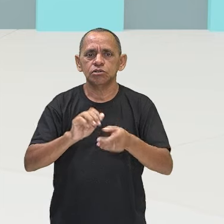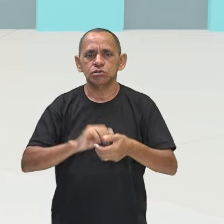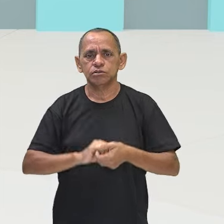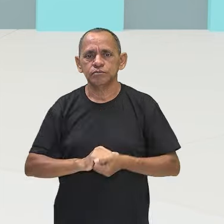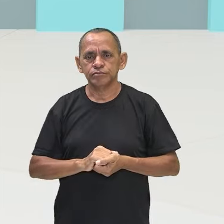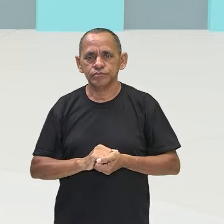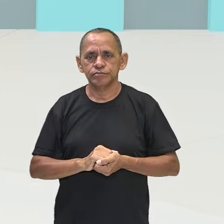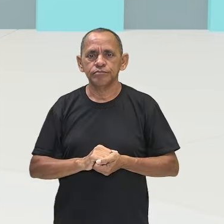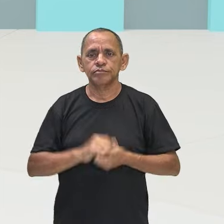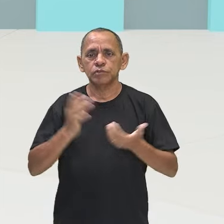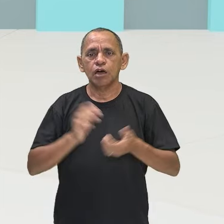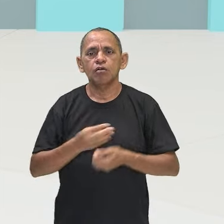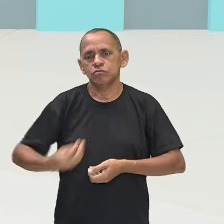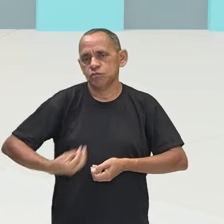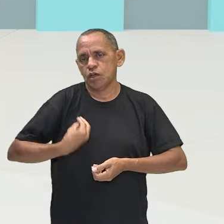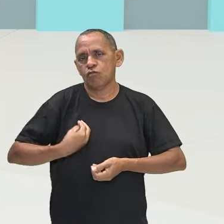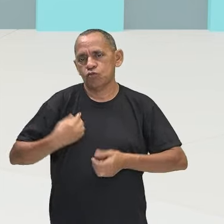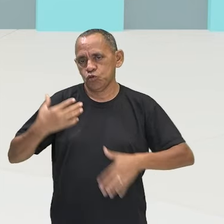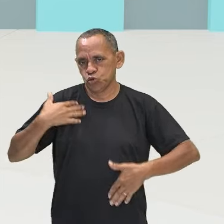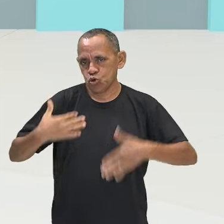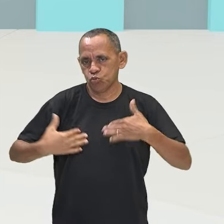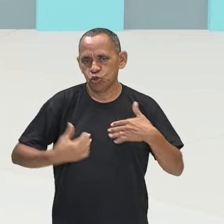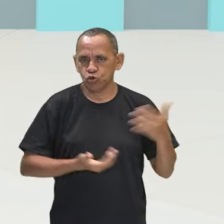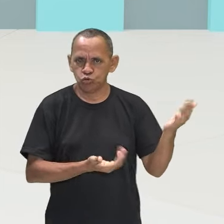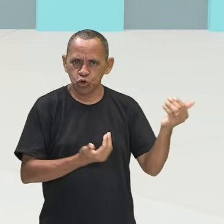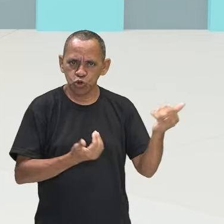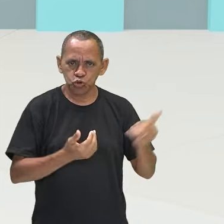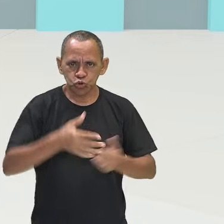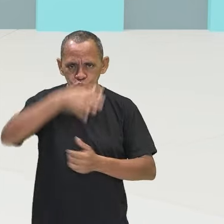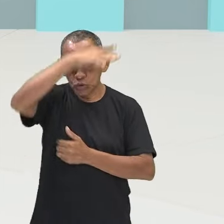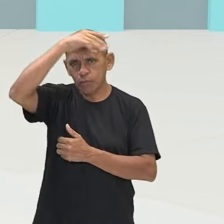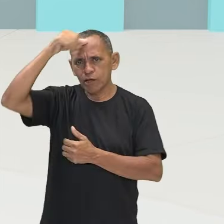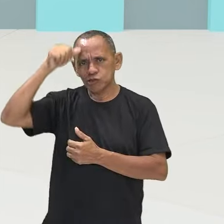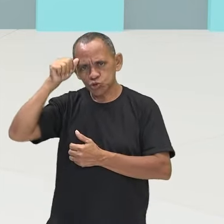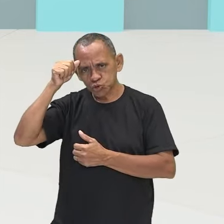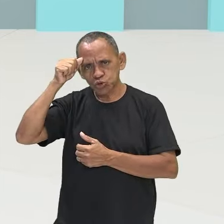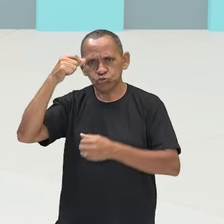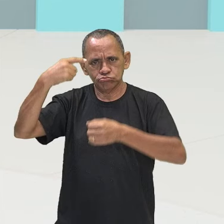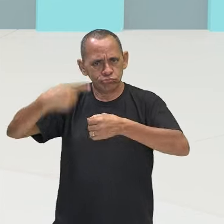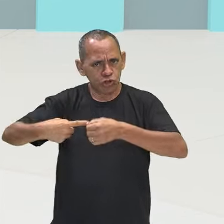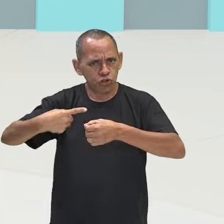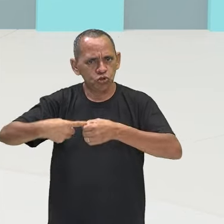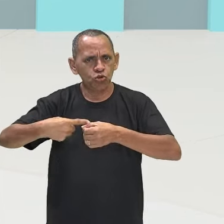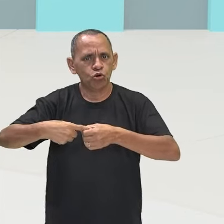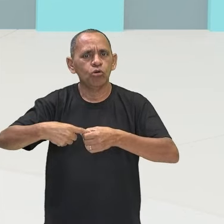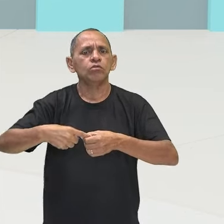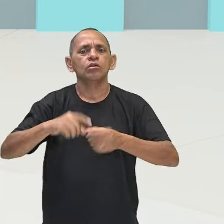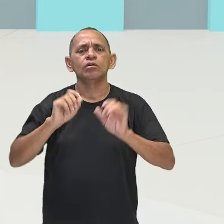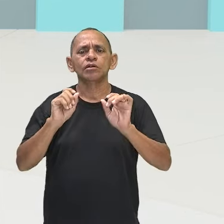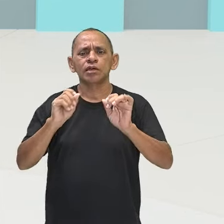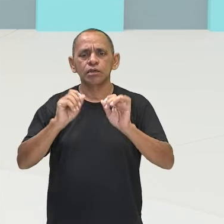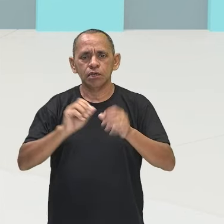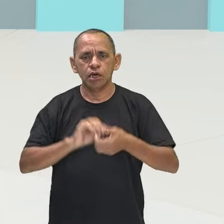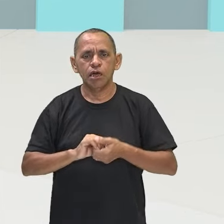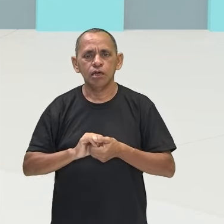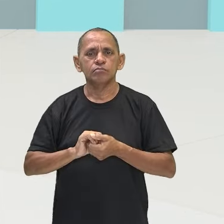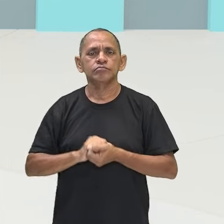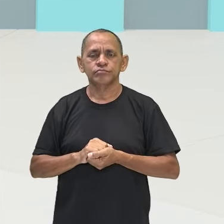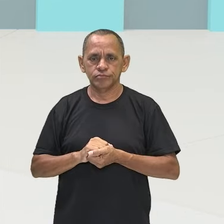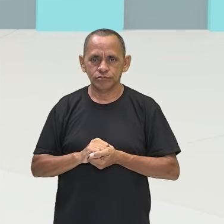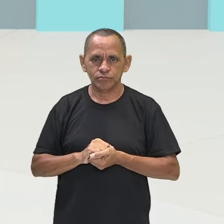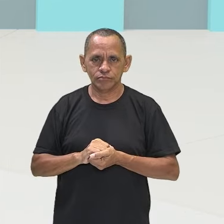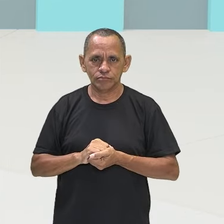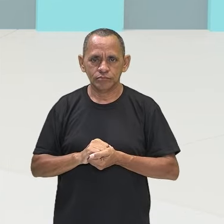Então, a vivência corporal na juventude amazonense e ribeirinha é, portanto, uma celebração da relação